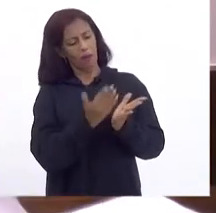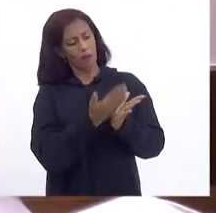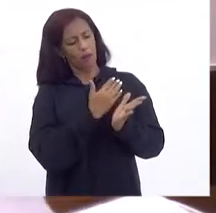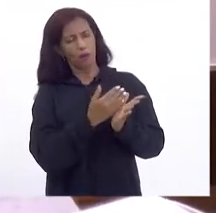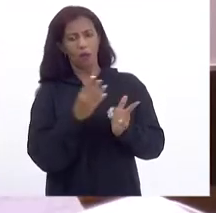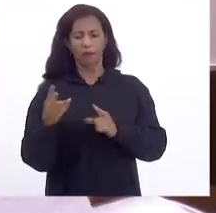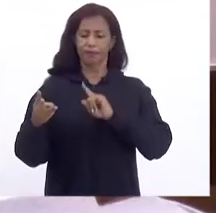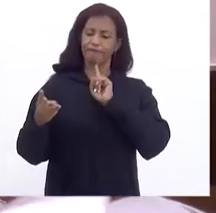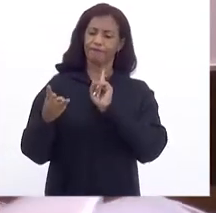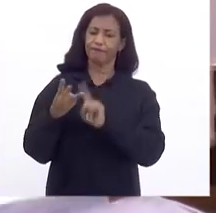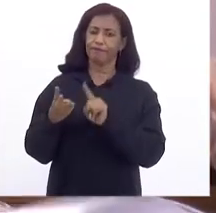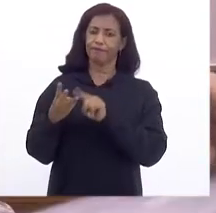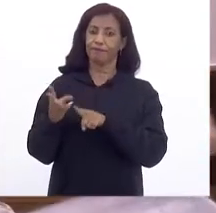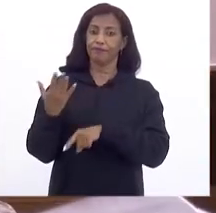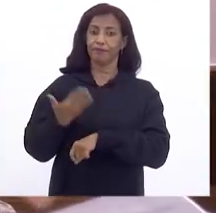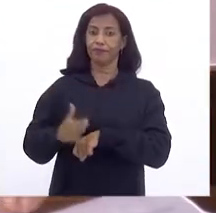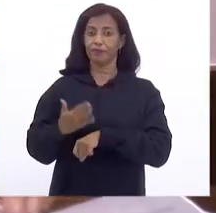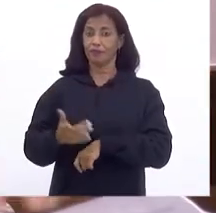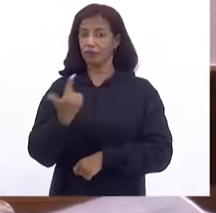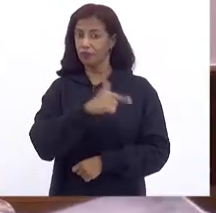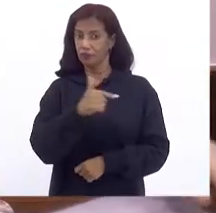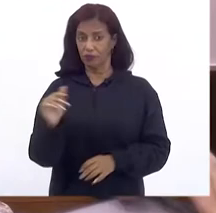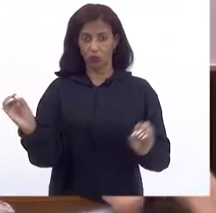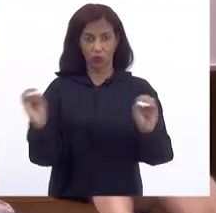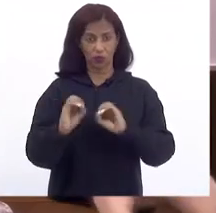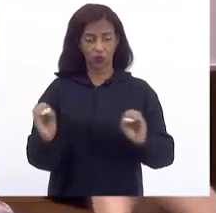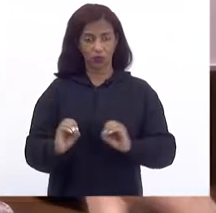Questão Prática Que